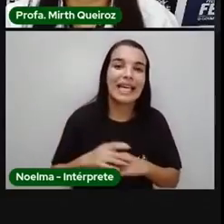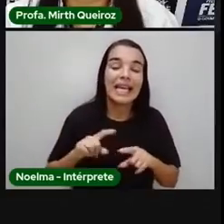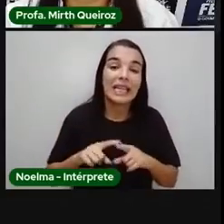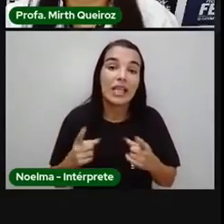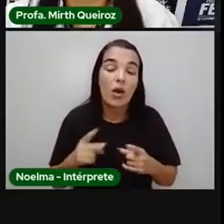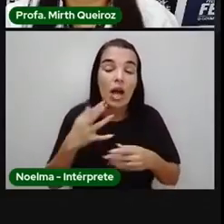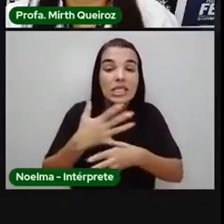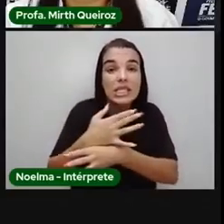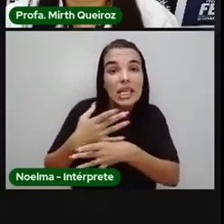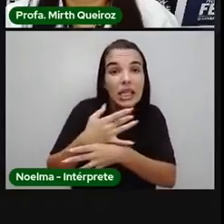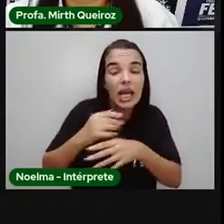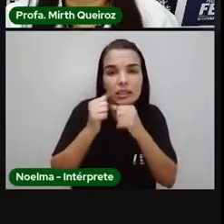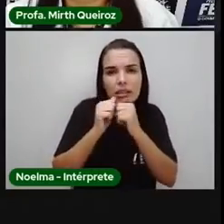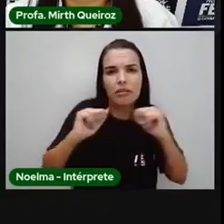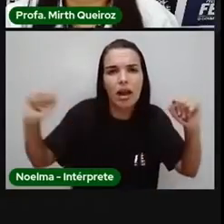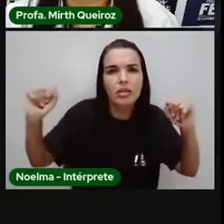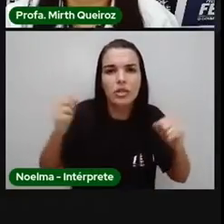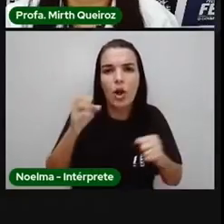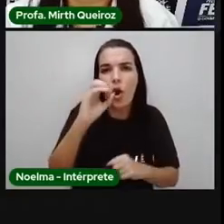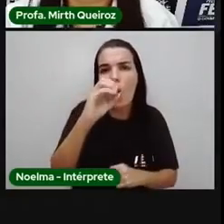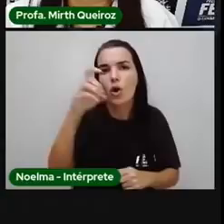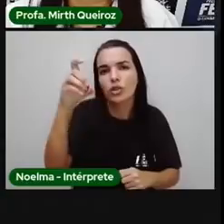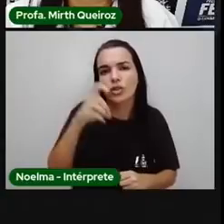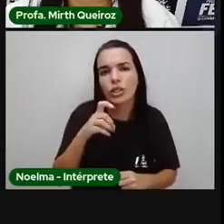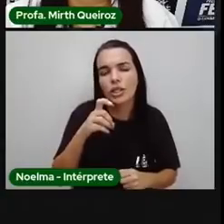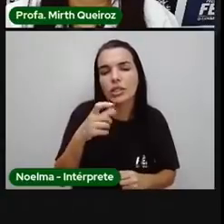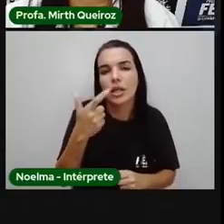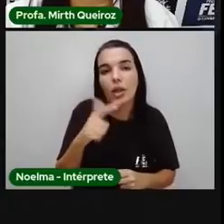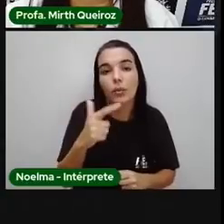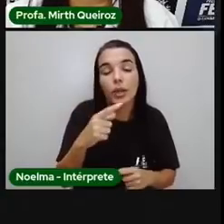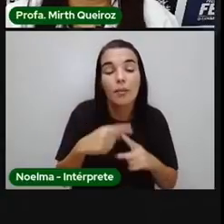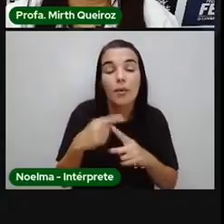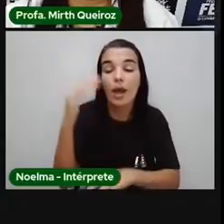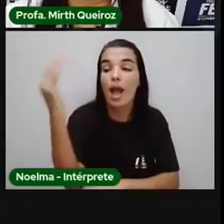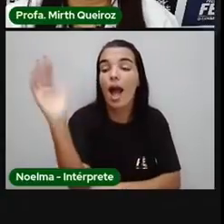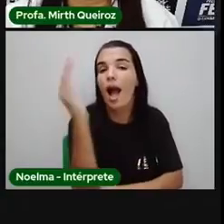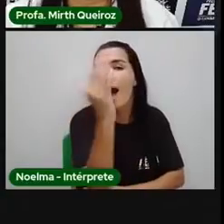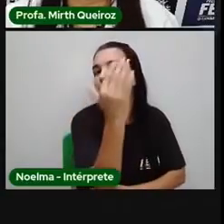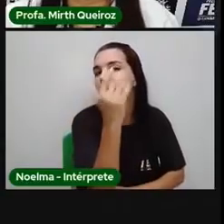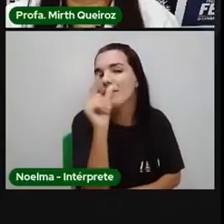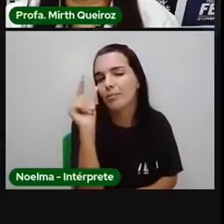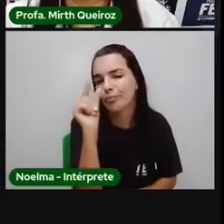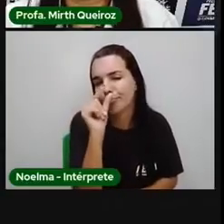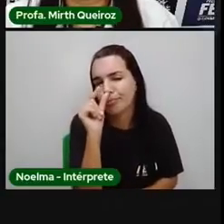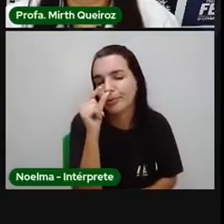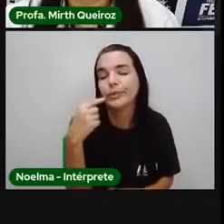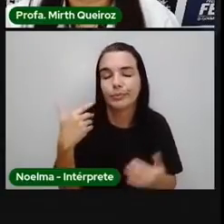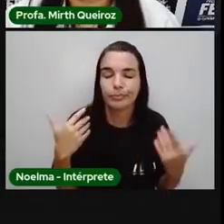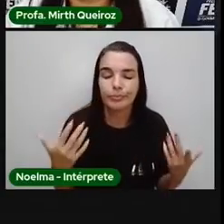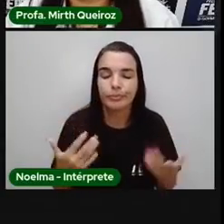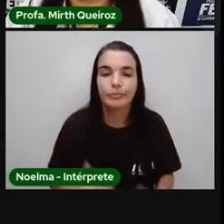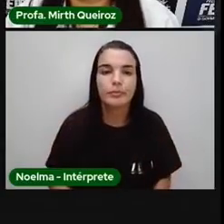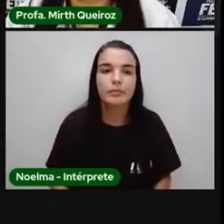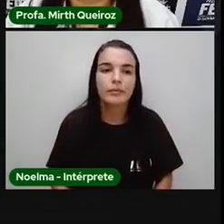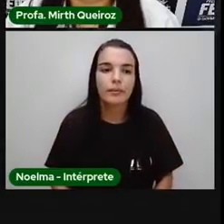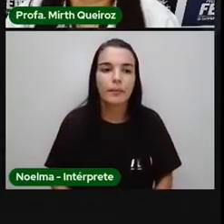nas grandes cidades, a quantidade de árvores, ela é menor, e além disso, ainda tem a poluição, né?